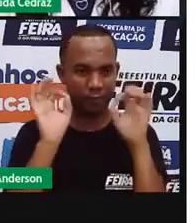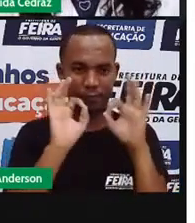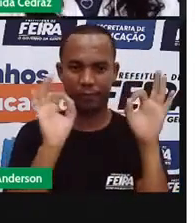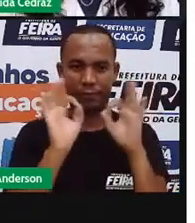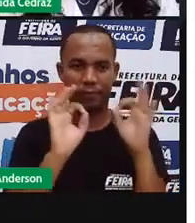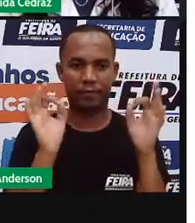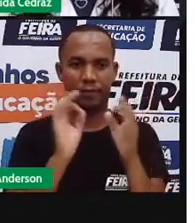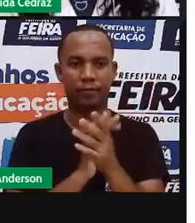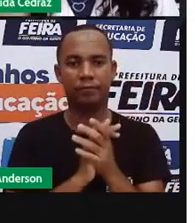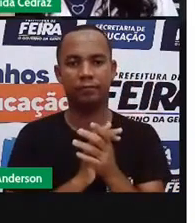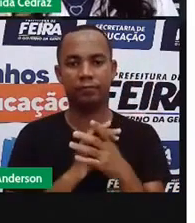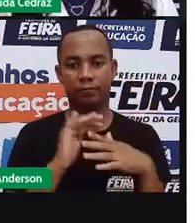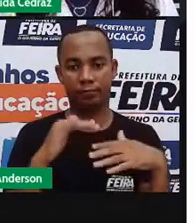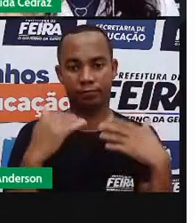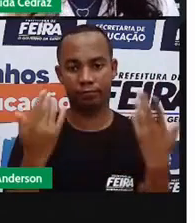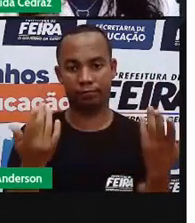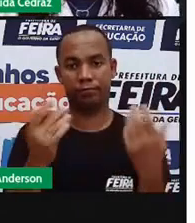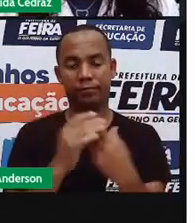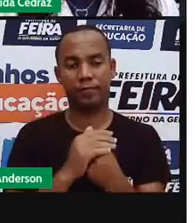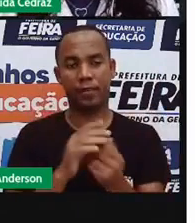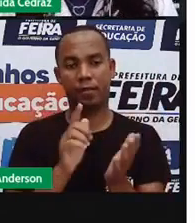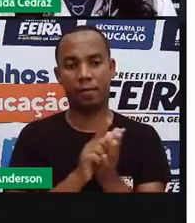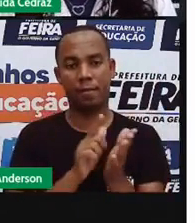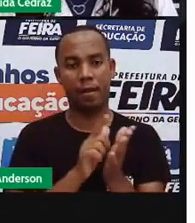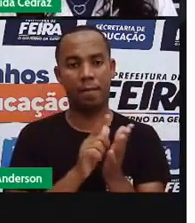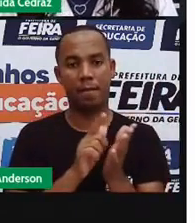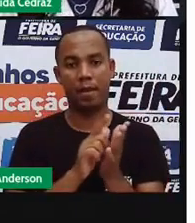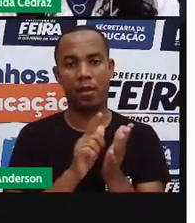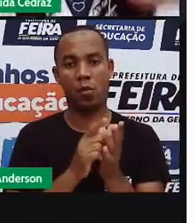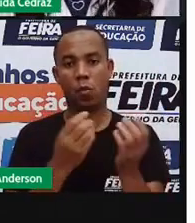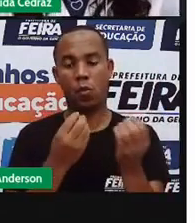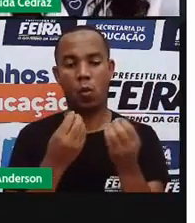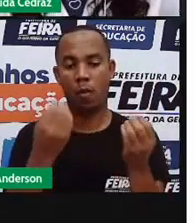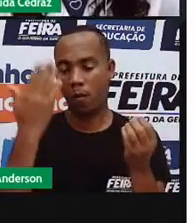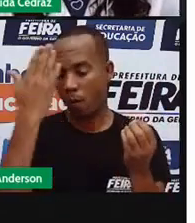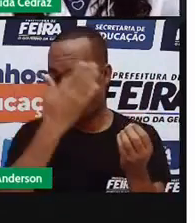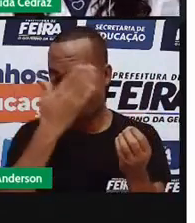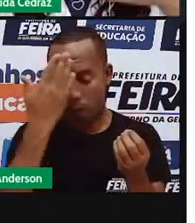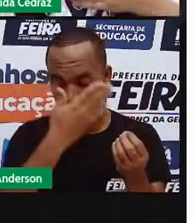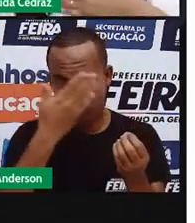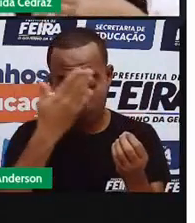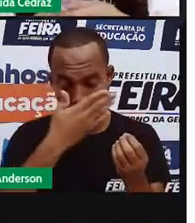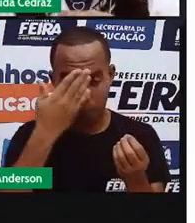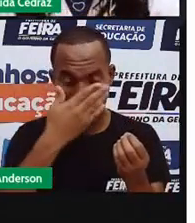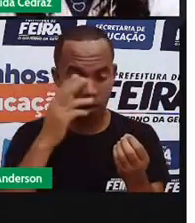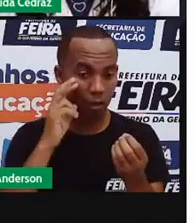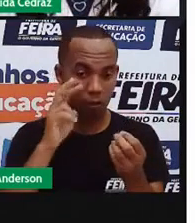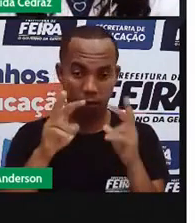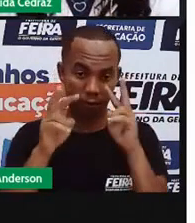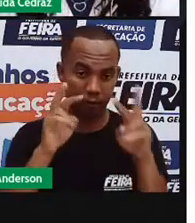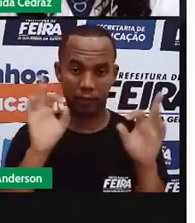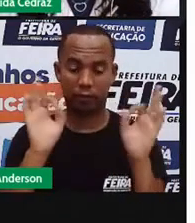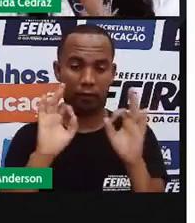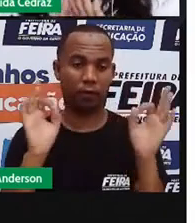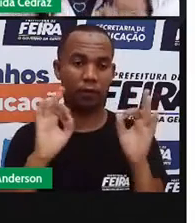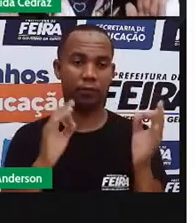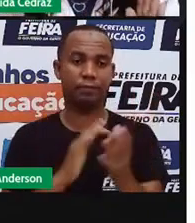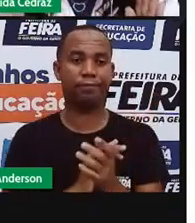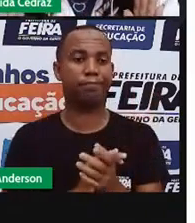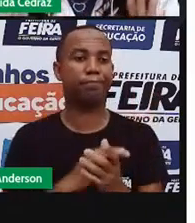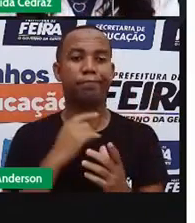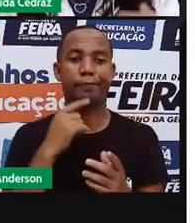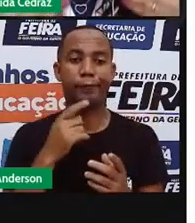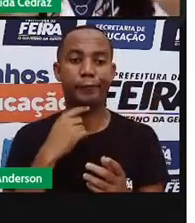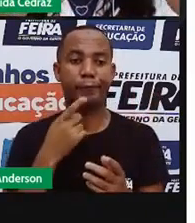ia poder. Então, a cartolina, ela é opaca. Ela não permite que a luz atravesse o papel. Não